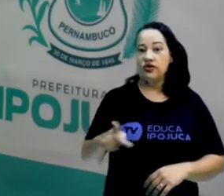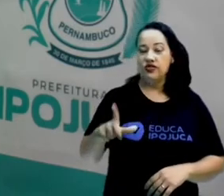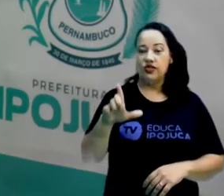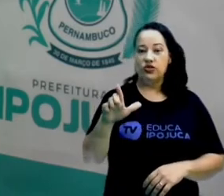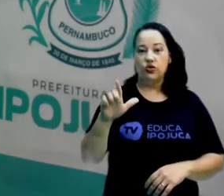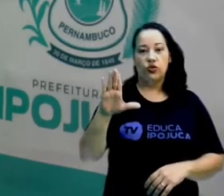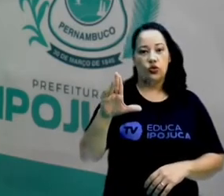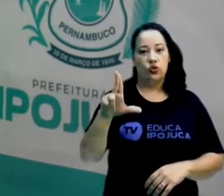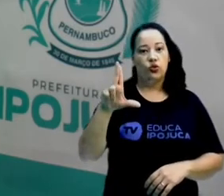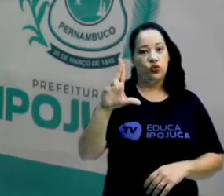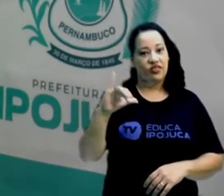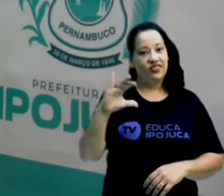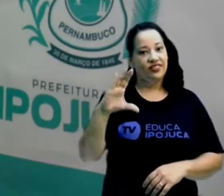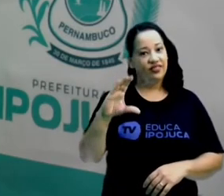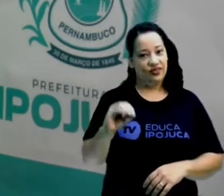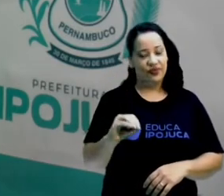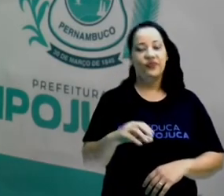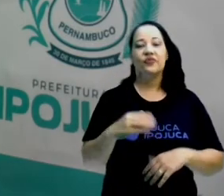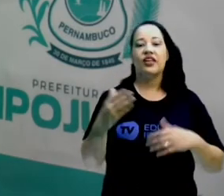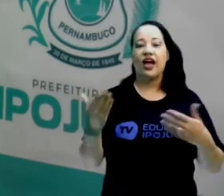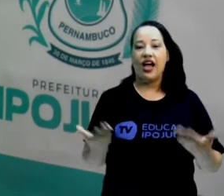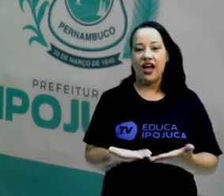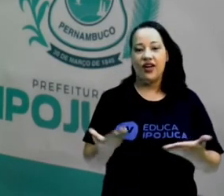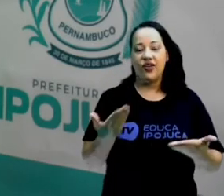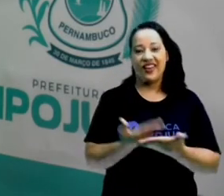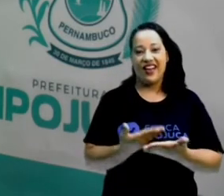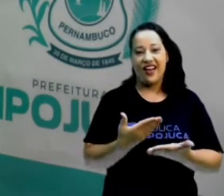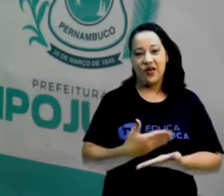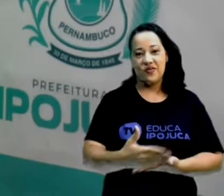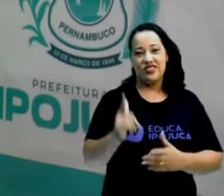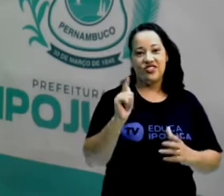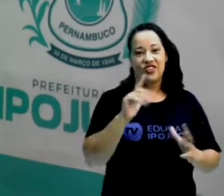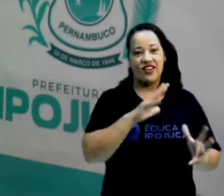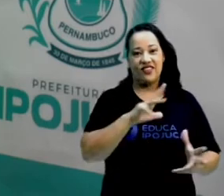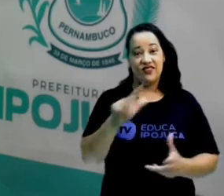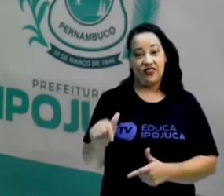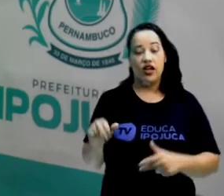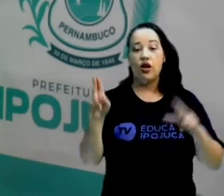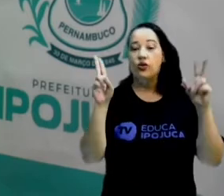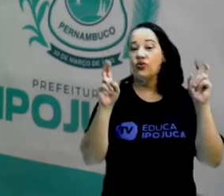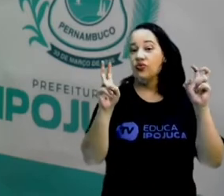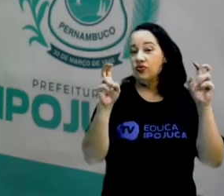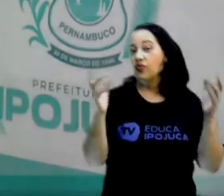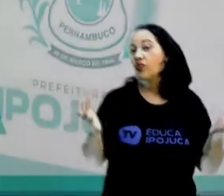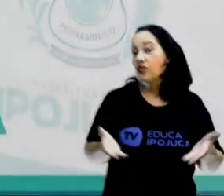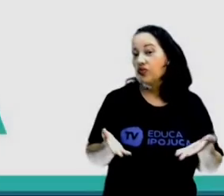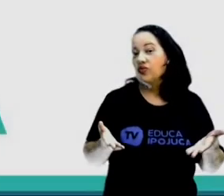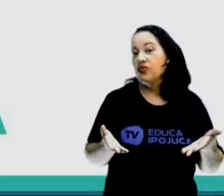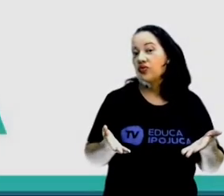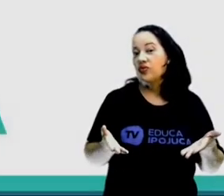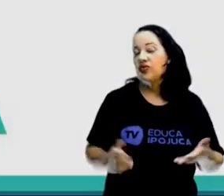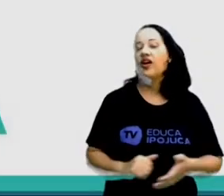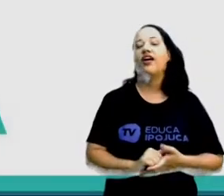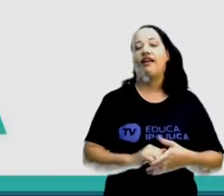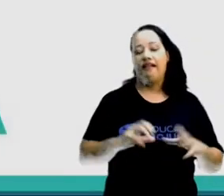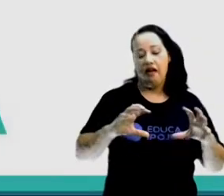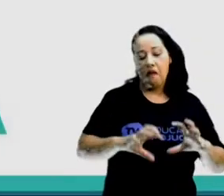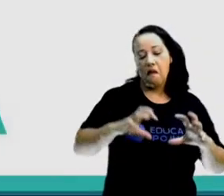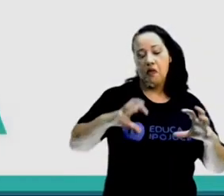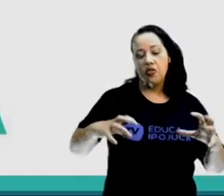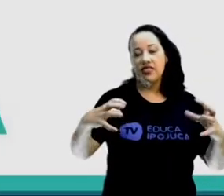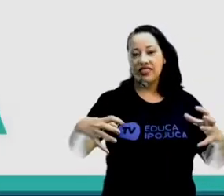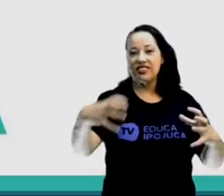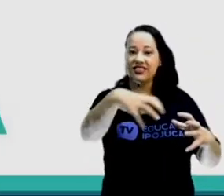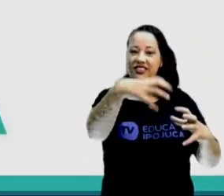Lúcio Neto e nós vamos começar agora a nossa aula de Geografia. O nosso assunto de hoje é deriva continental